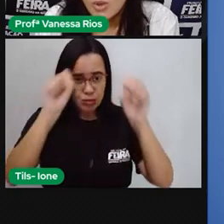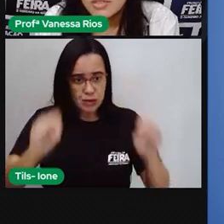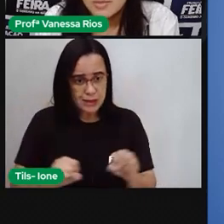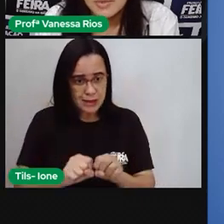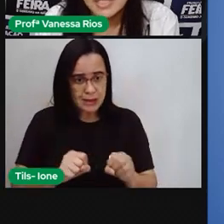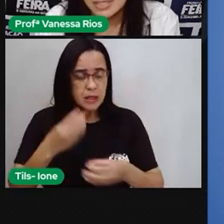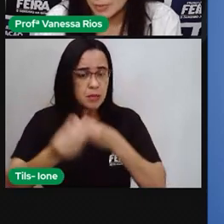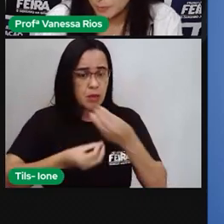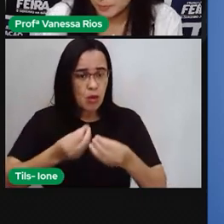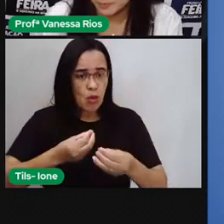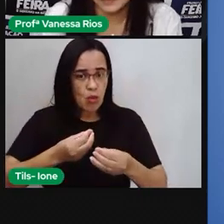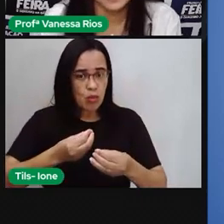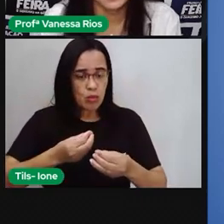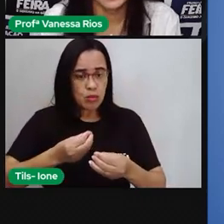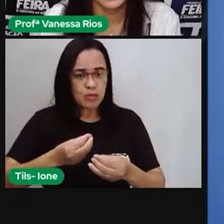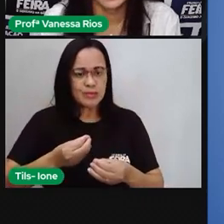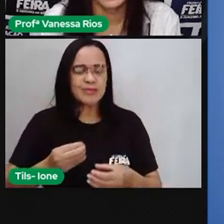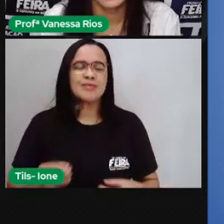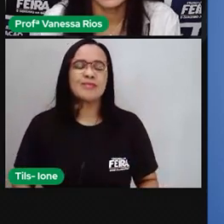contribuição.